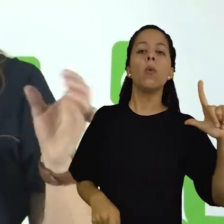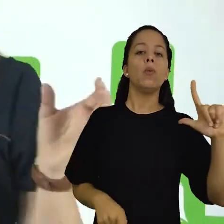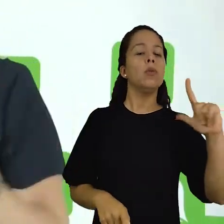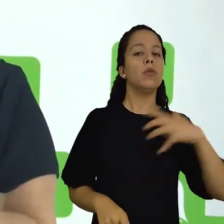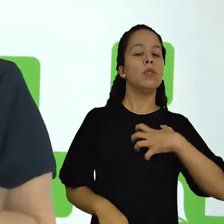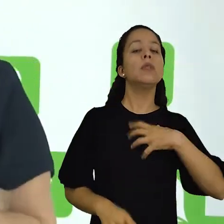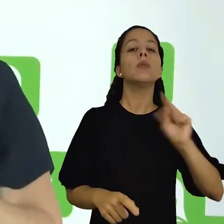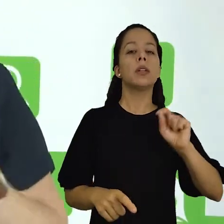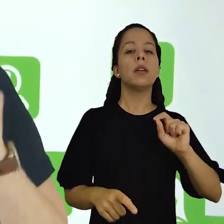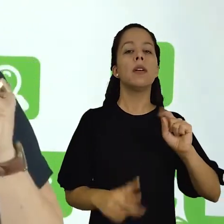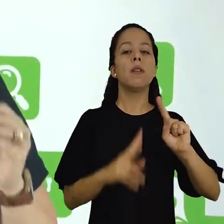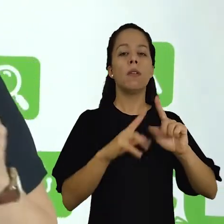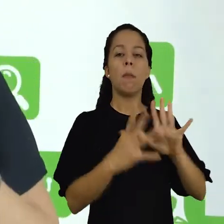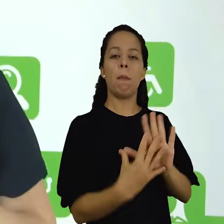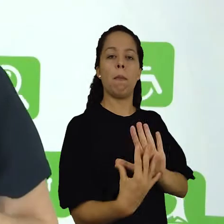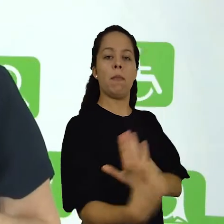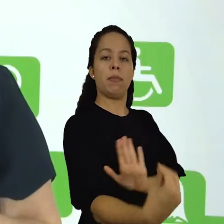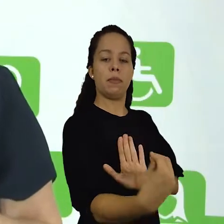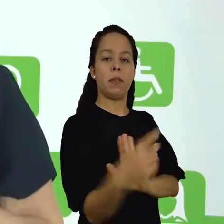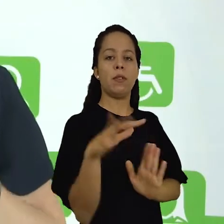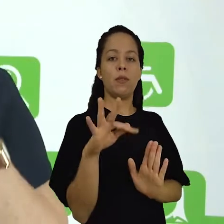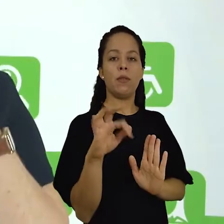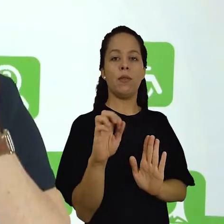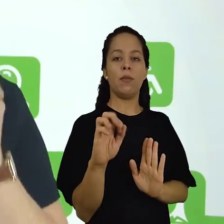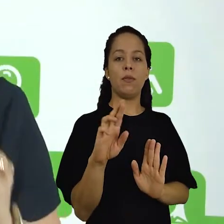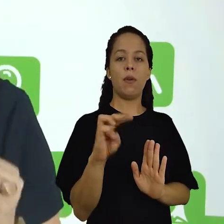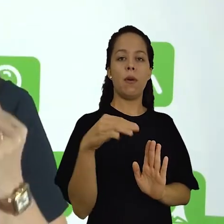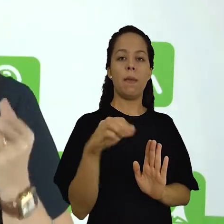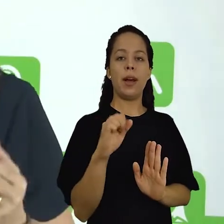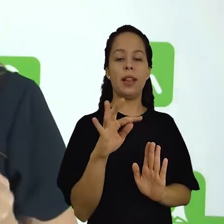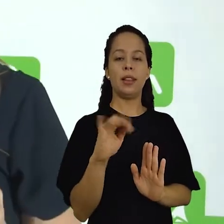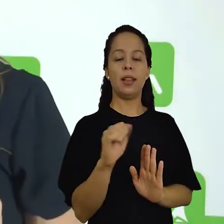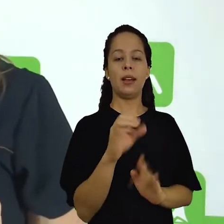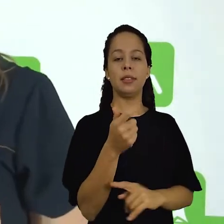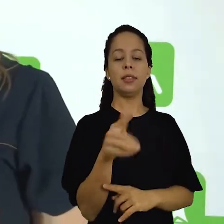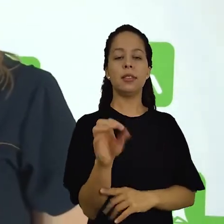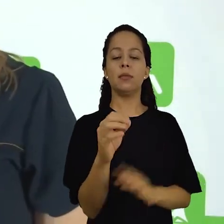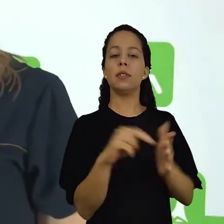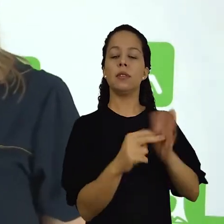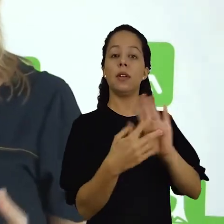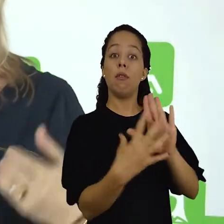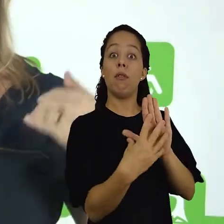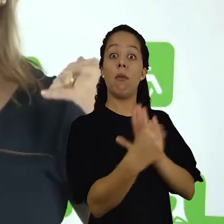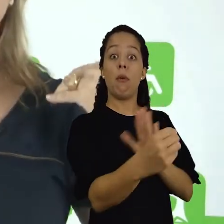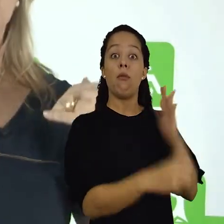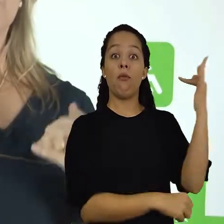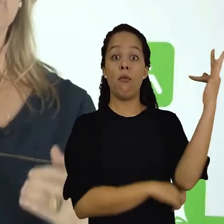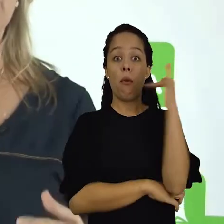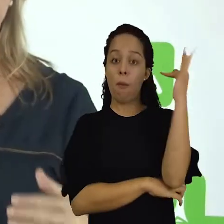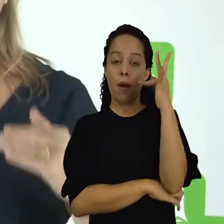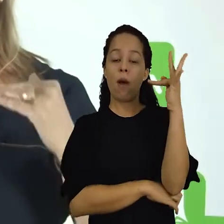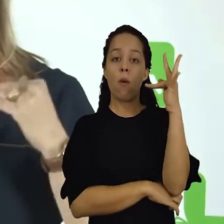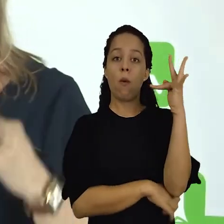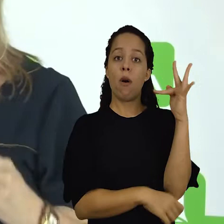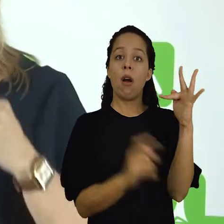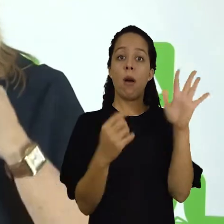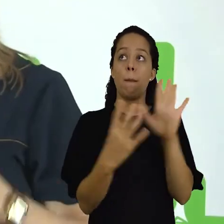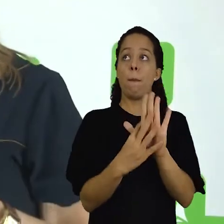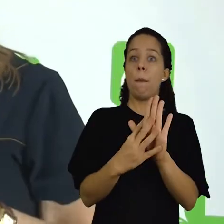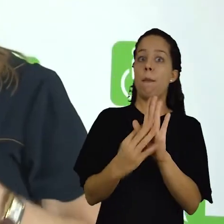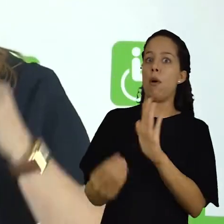forma é a formatação. Essa formatação diz respeito ao processo formal,